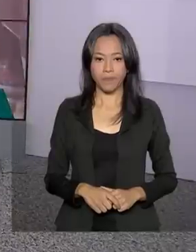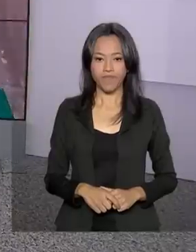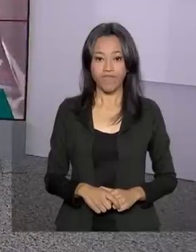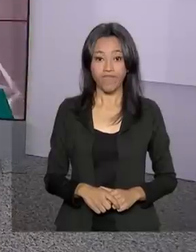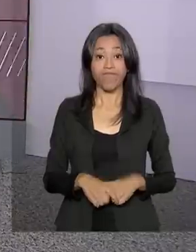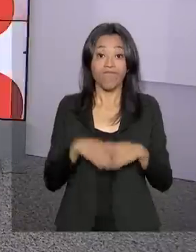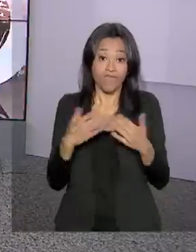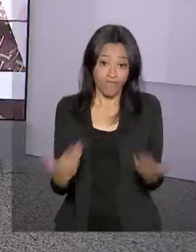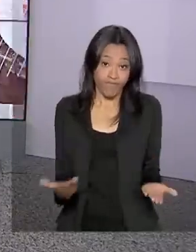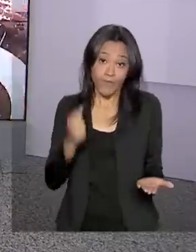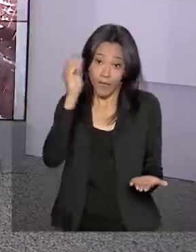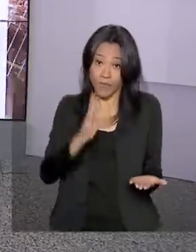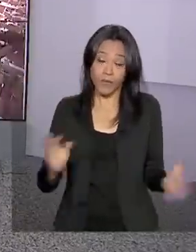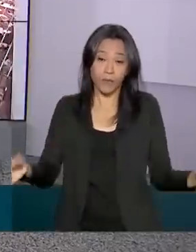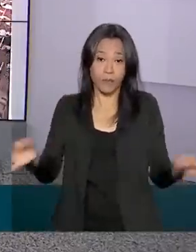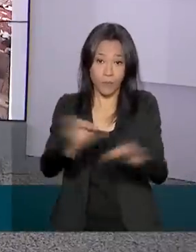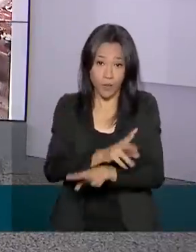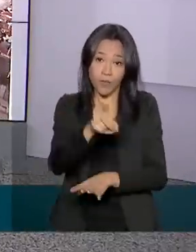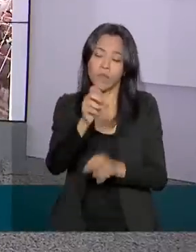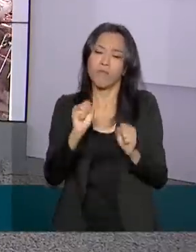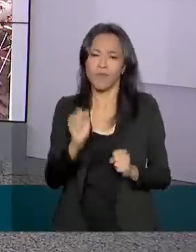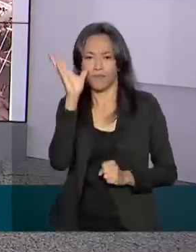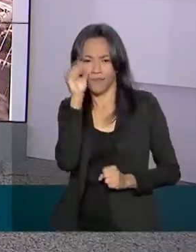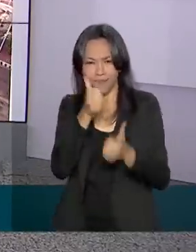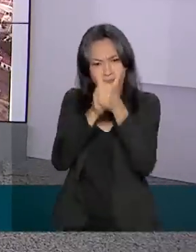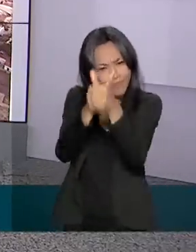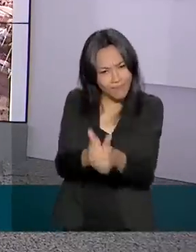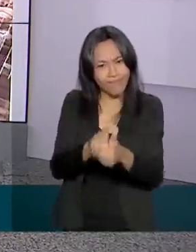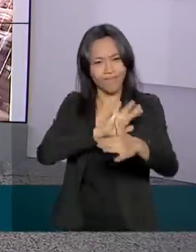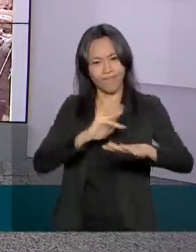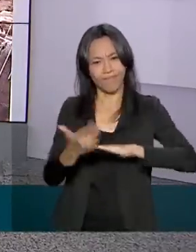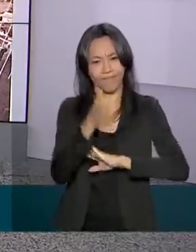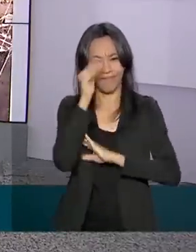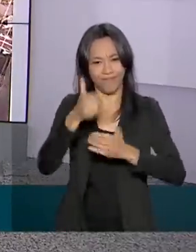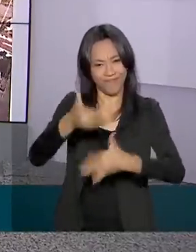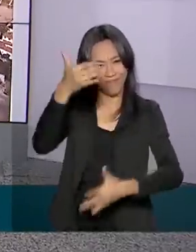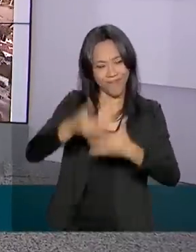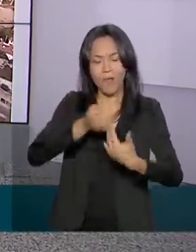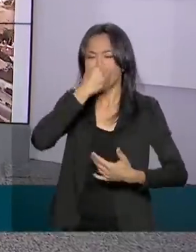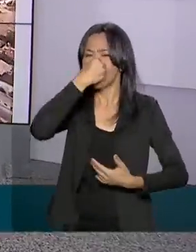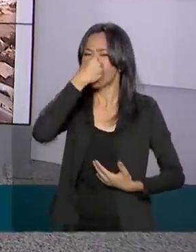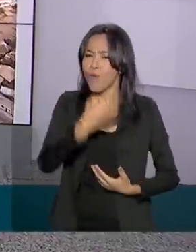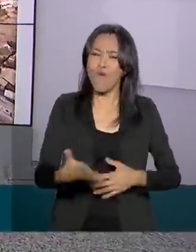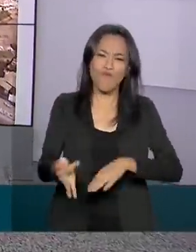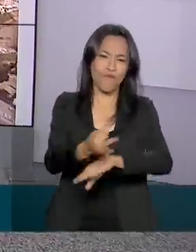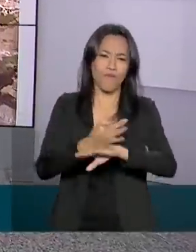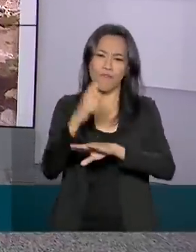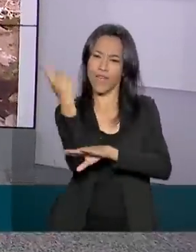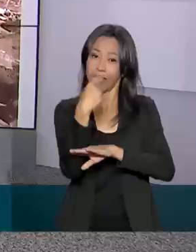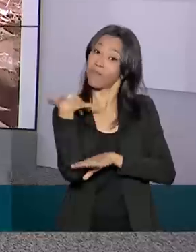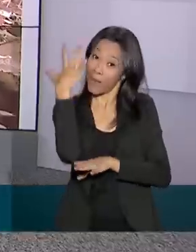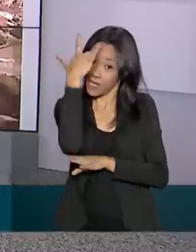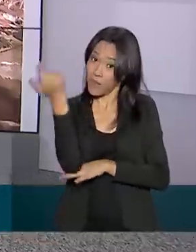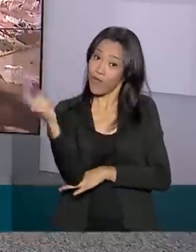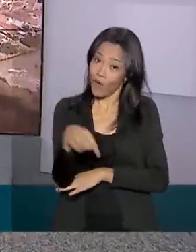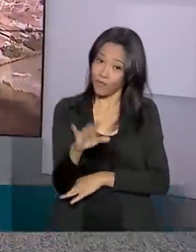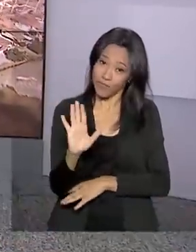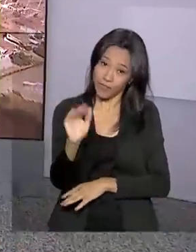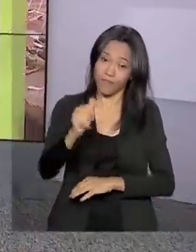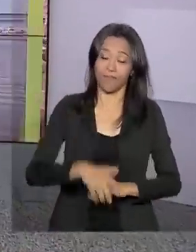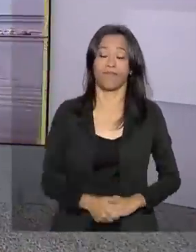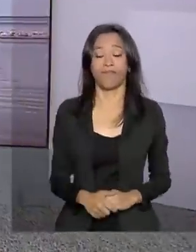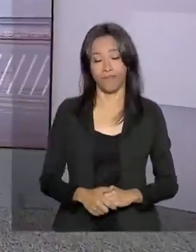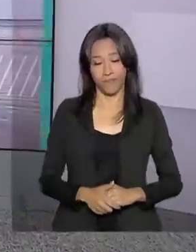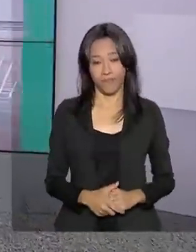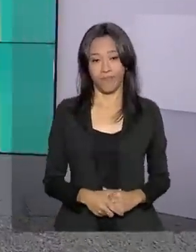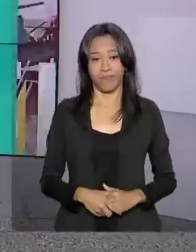E o Brasil em Dia termina aqui. Nos acompanhe também pelas nossas redes sociais. Desejo um bom feriado, mas eu volto amanhã. Então até lá. Tchau!